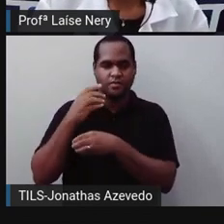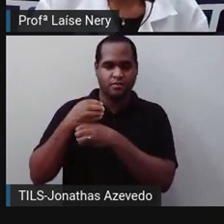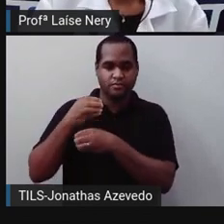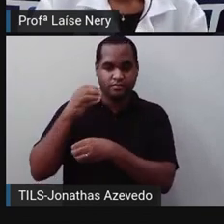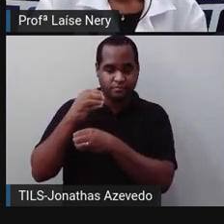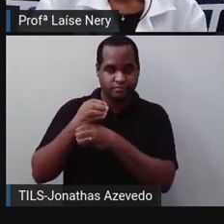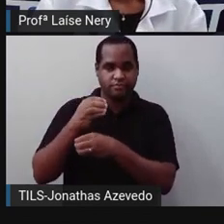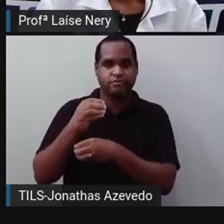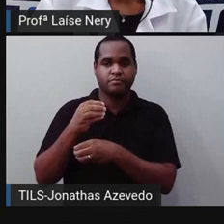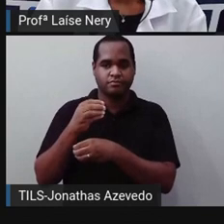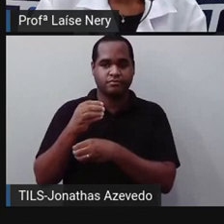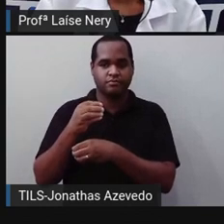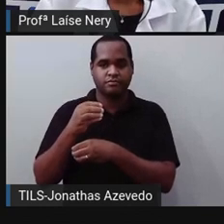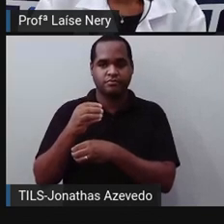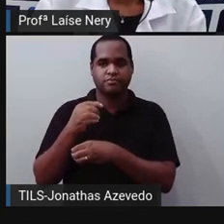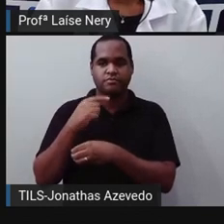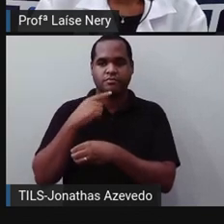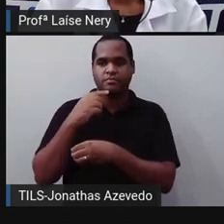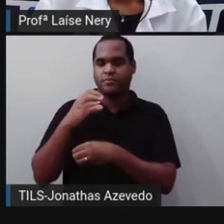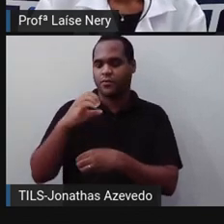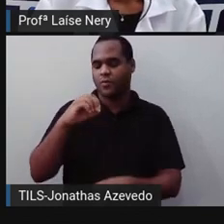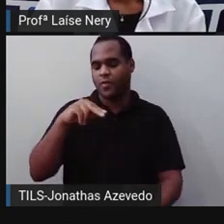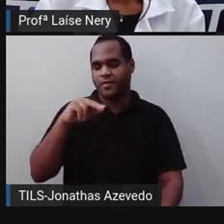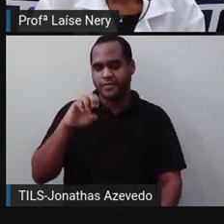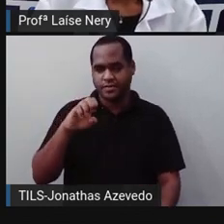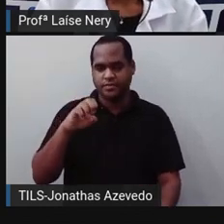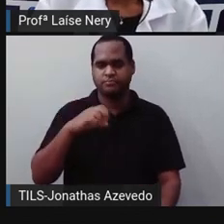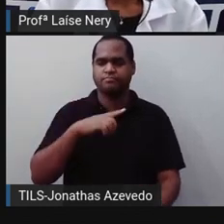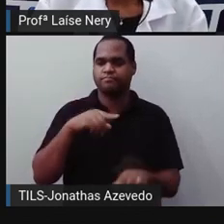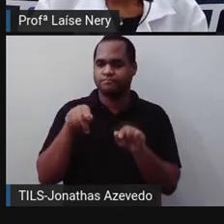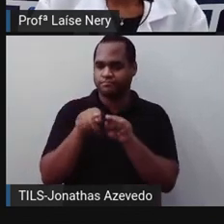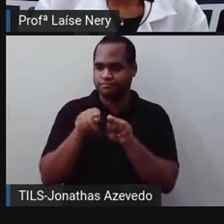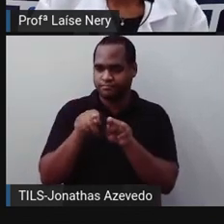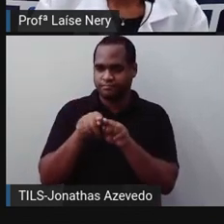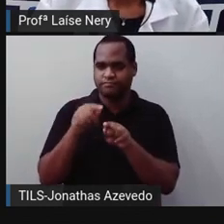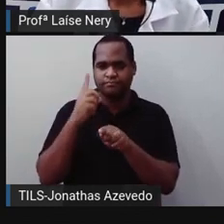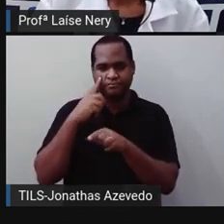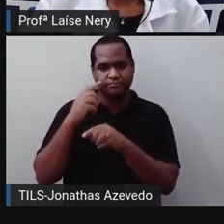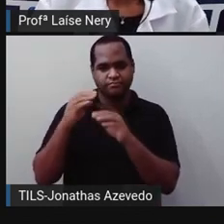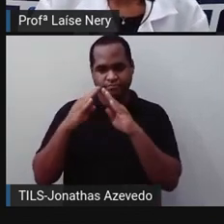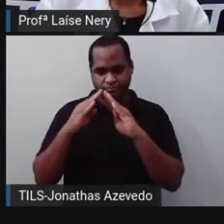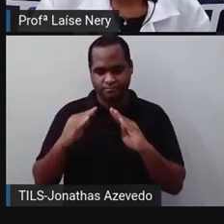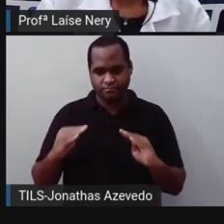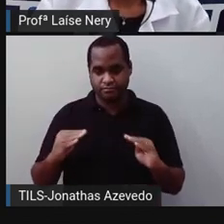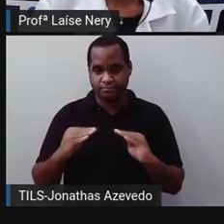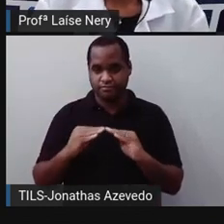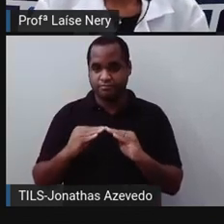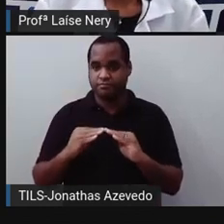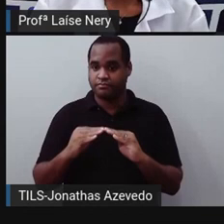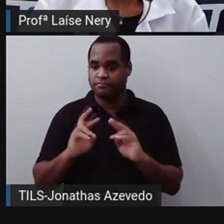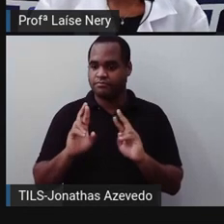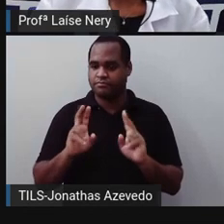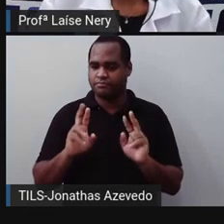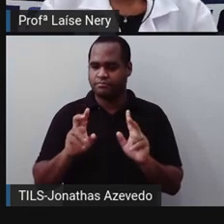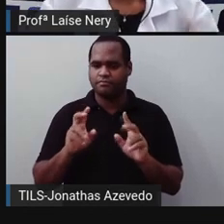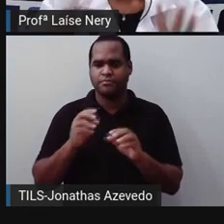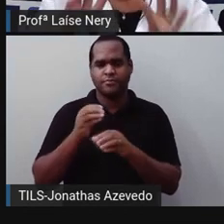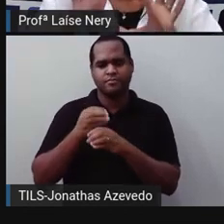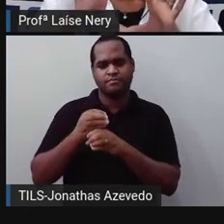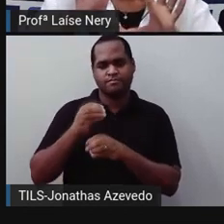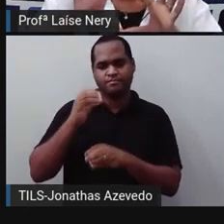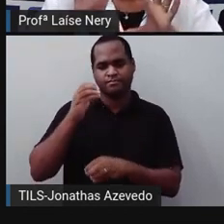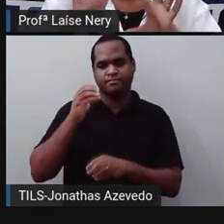e o cone também tem um círculo. A diferença é que no cilindro